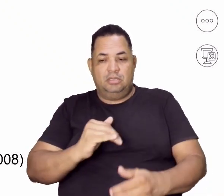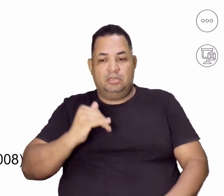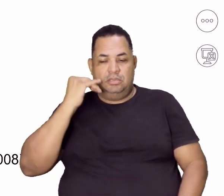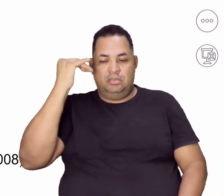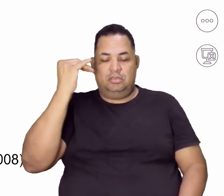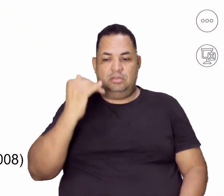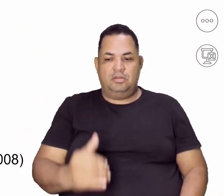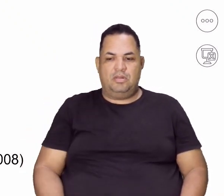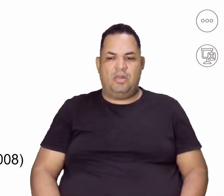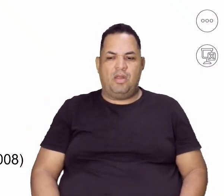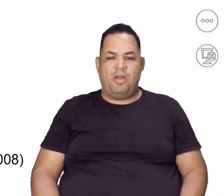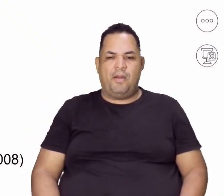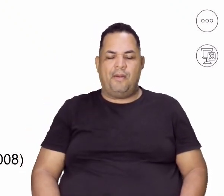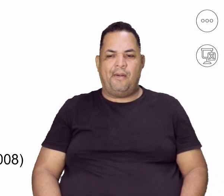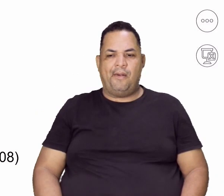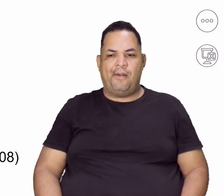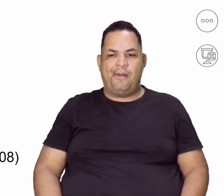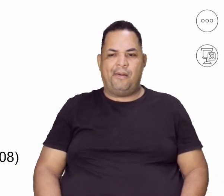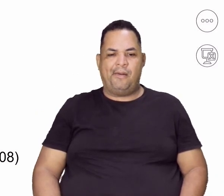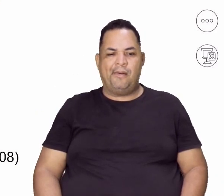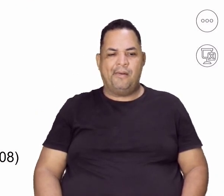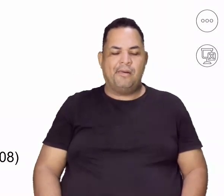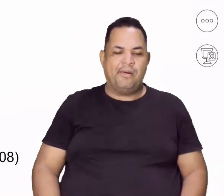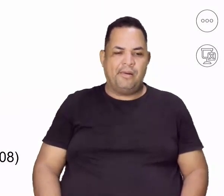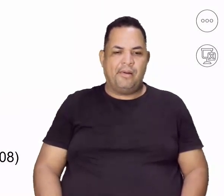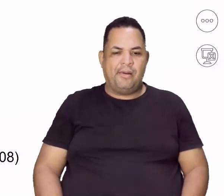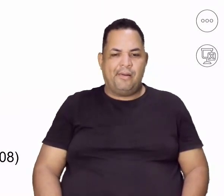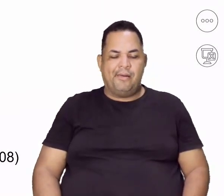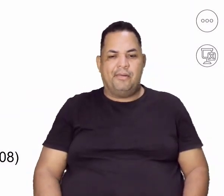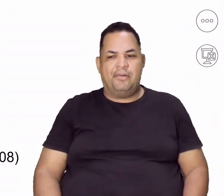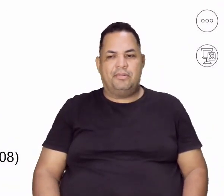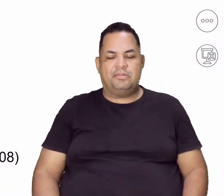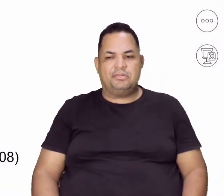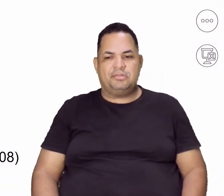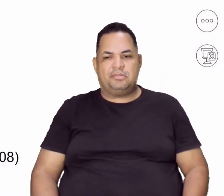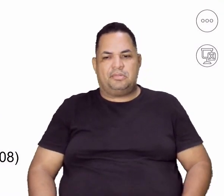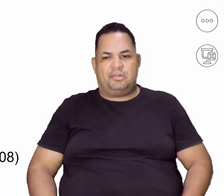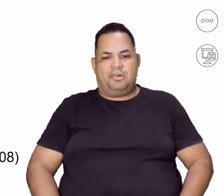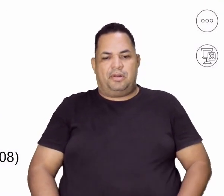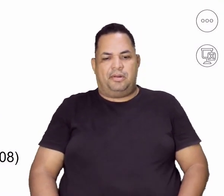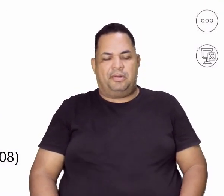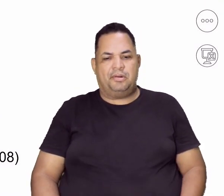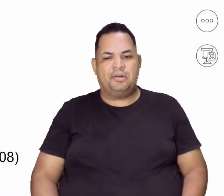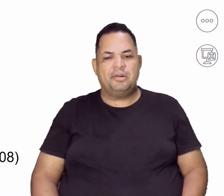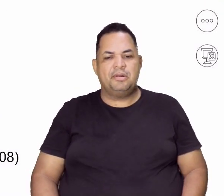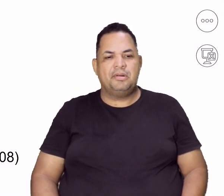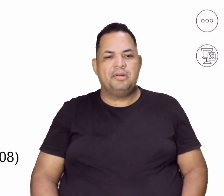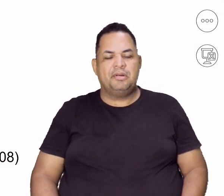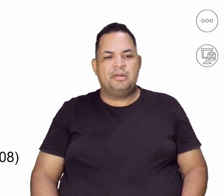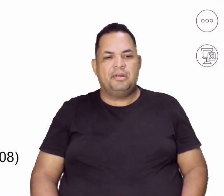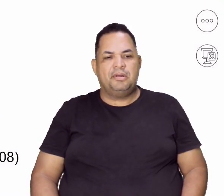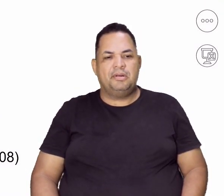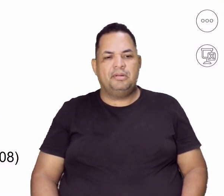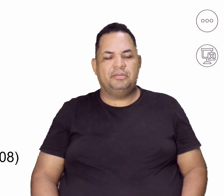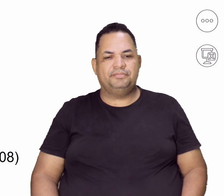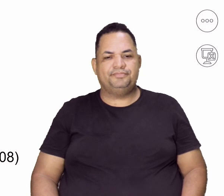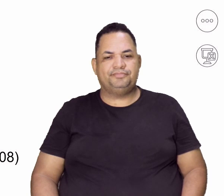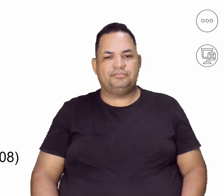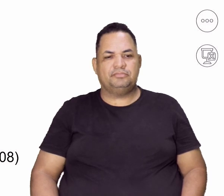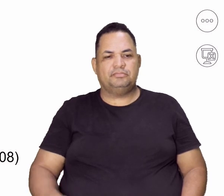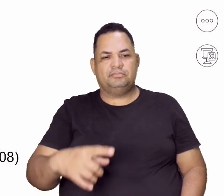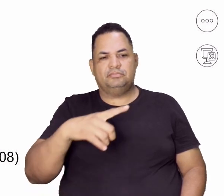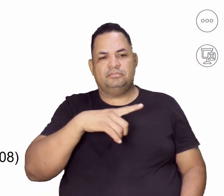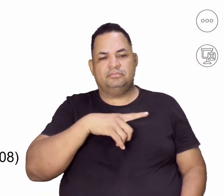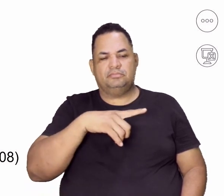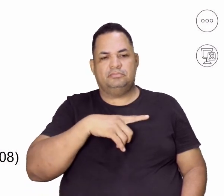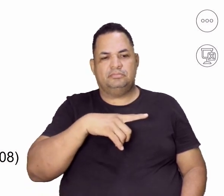anorexia, tá? A gente percebe que se falando de anorexia, eu tenho aí o